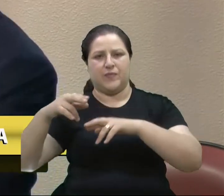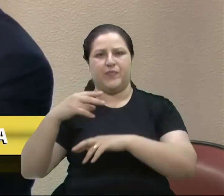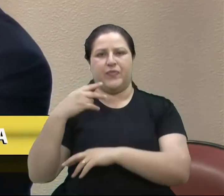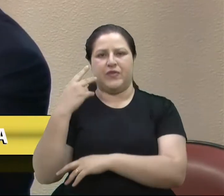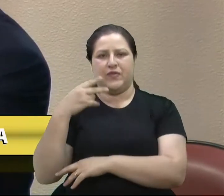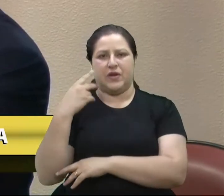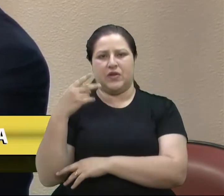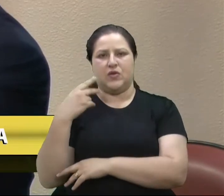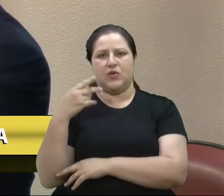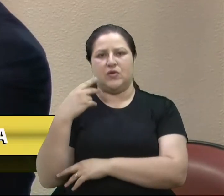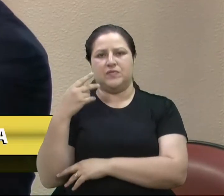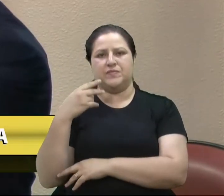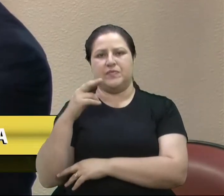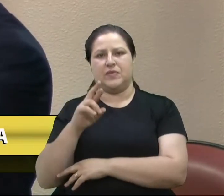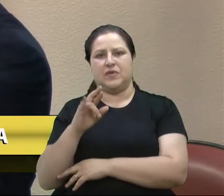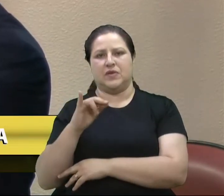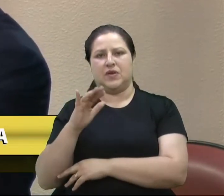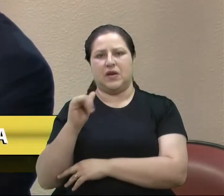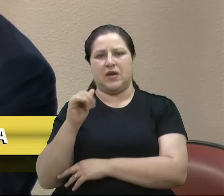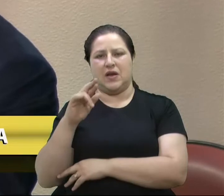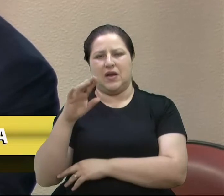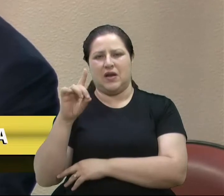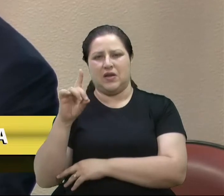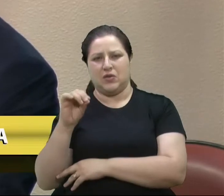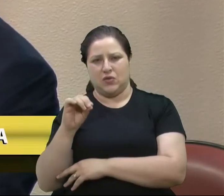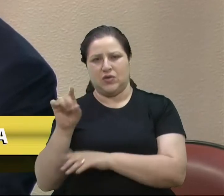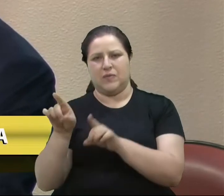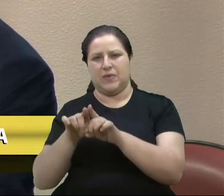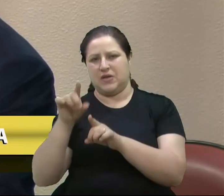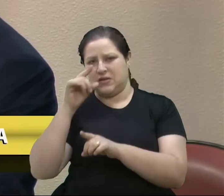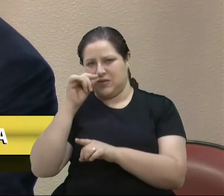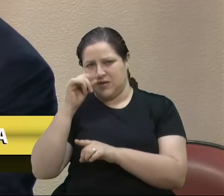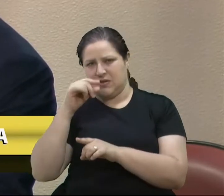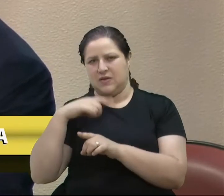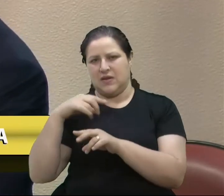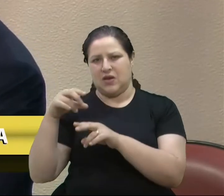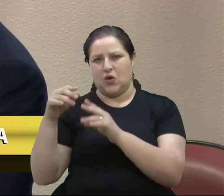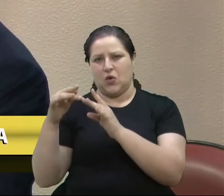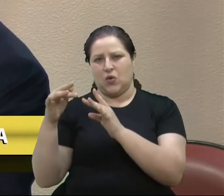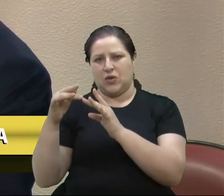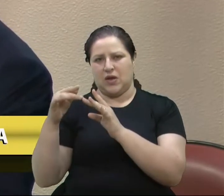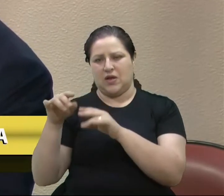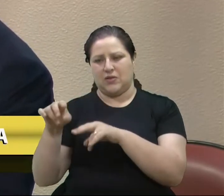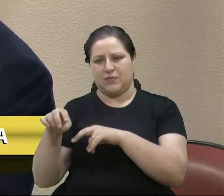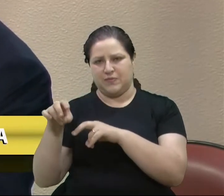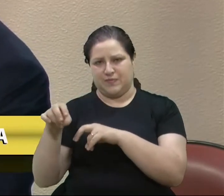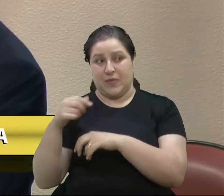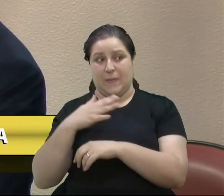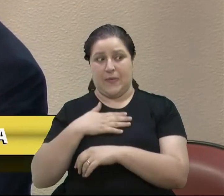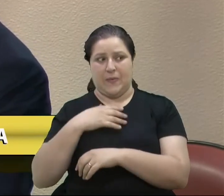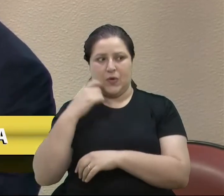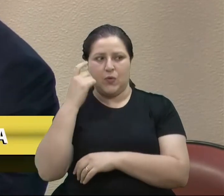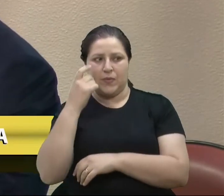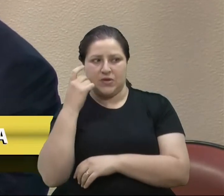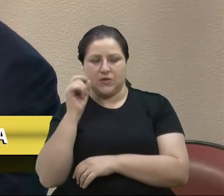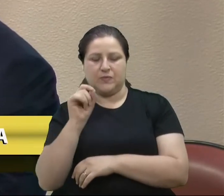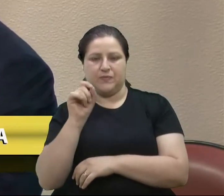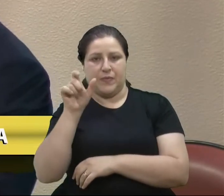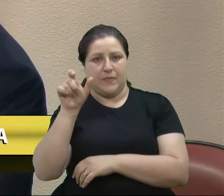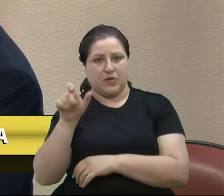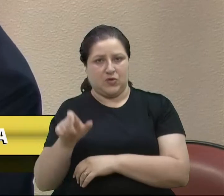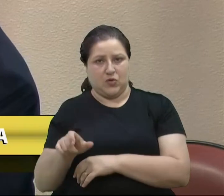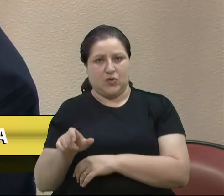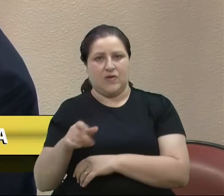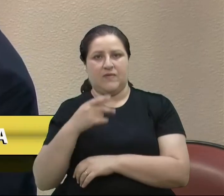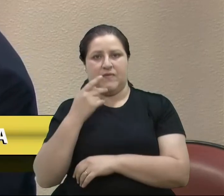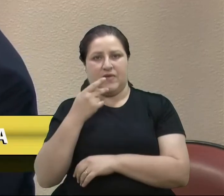ligação com a agricultura, o Sandro também, que conheci esse ano, a minha preocupação, há quem diga que